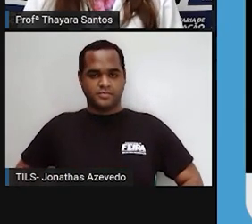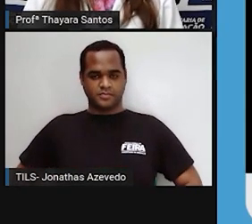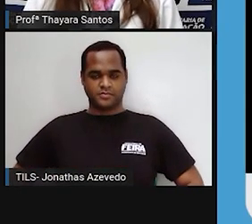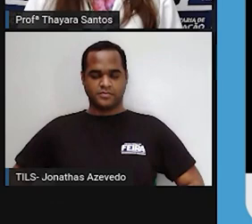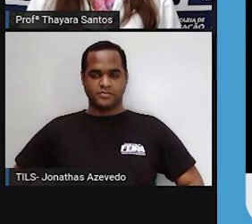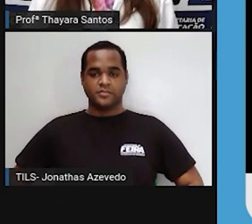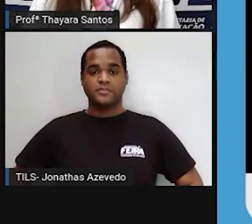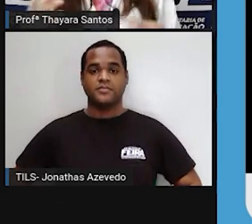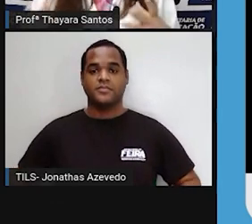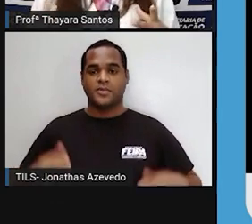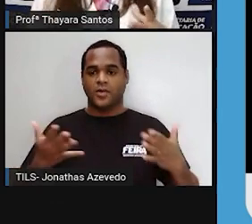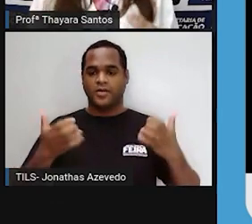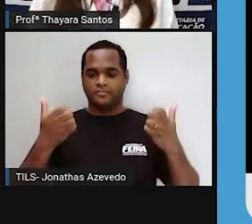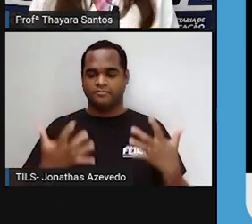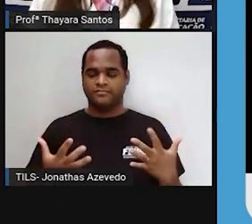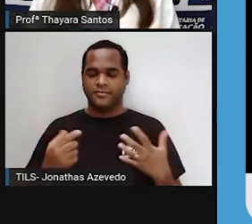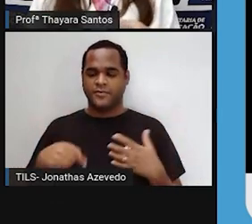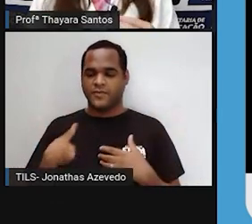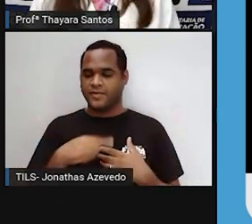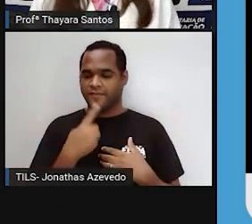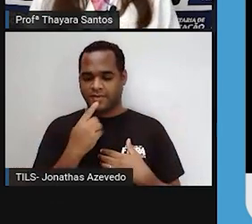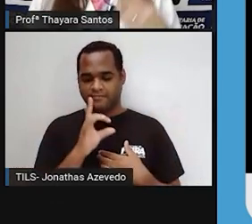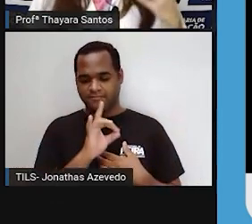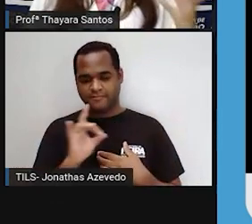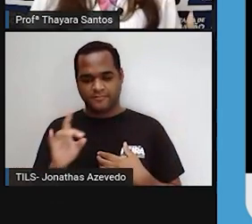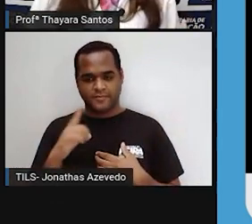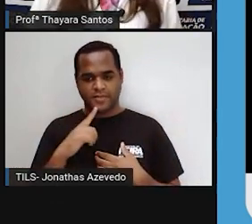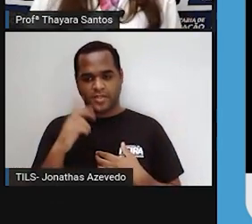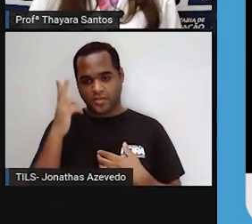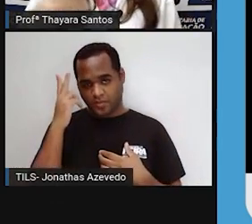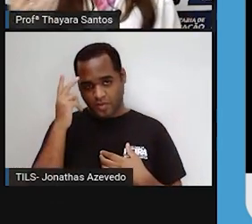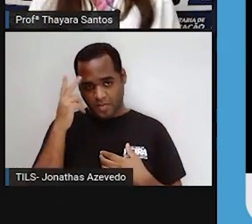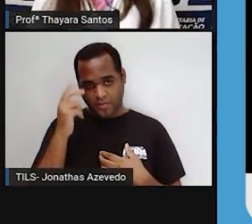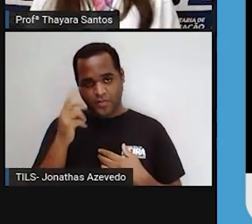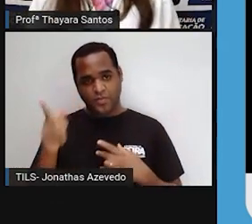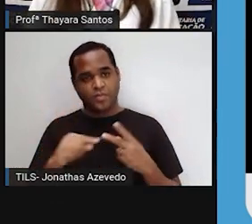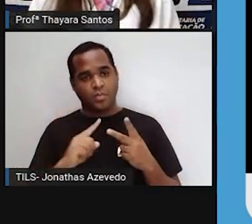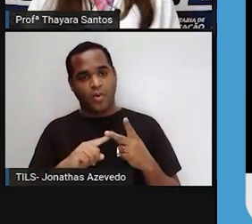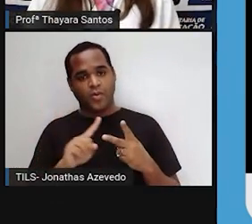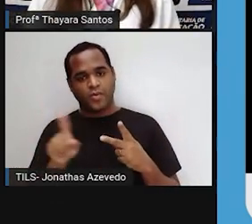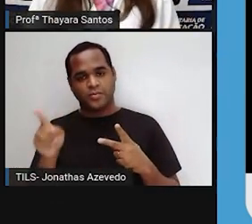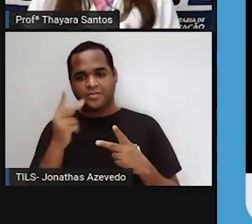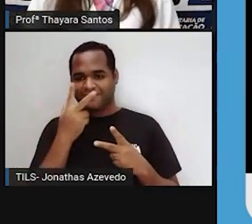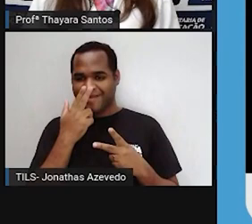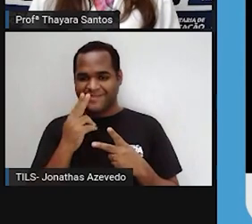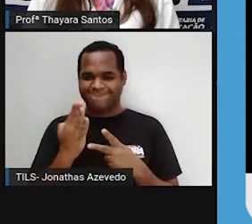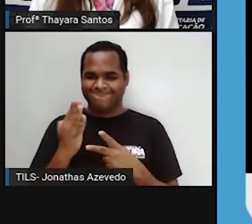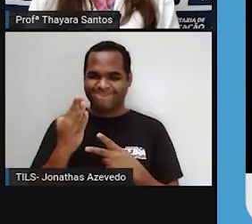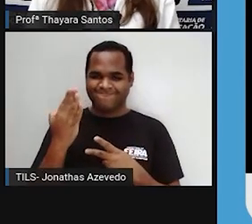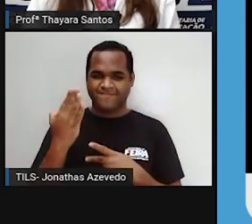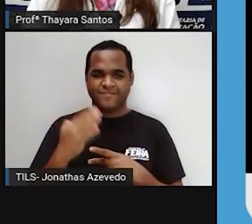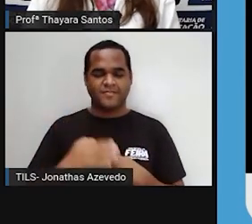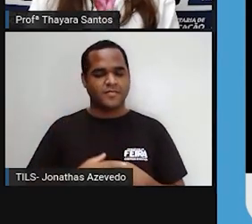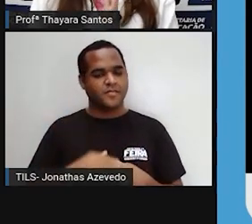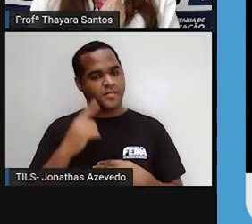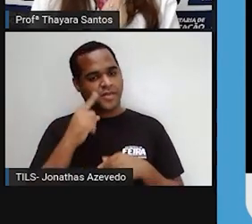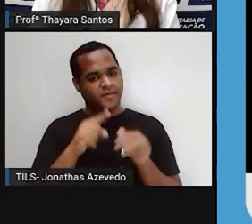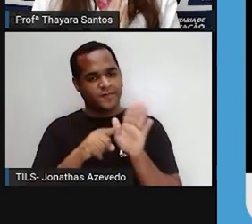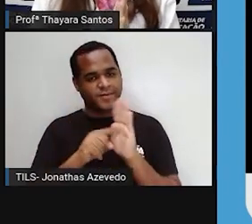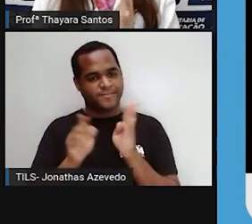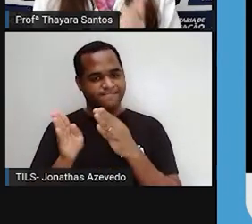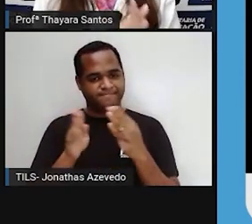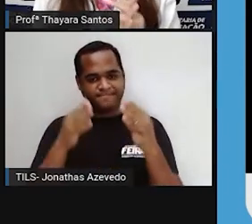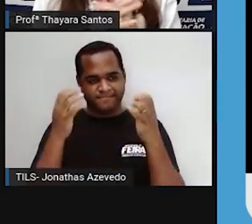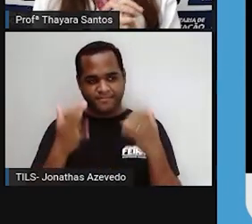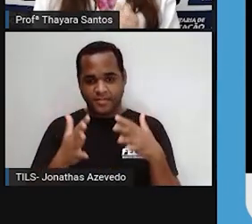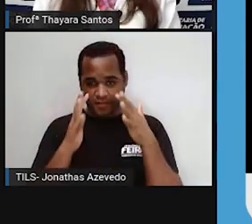Agora, a gente vai ver ainda que existem os ecossistemas naturais e os ecossistemas artificiais. Pra isso, eu trouxe esse vídeo. Eu quero que vocês